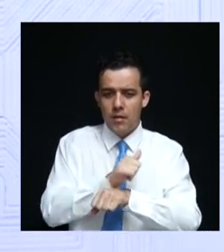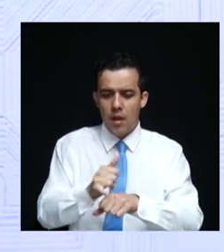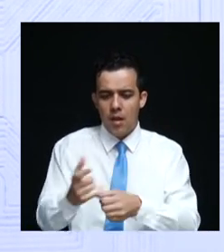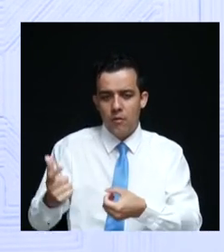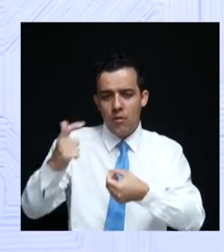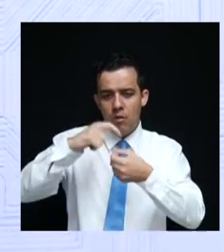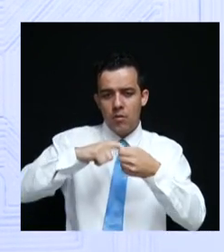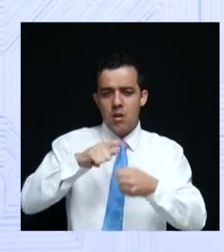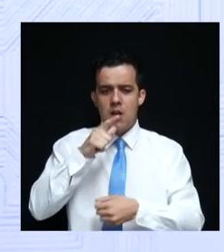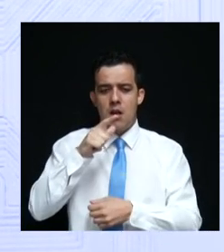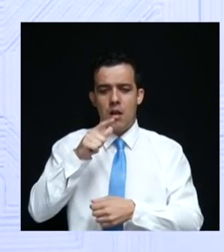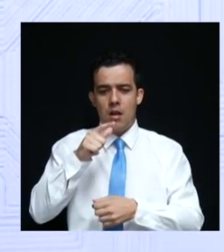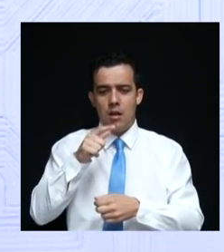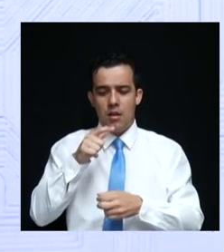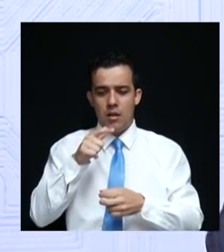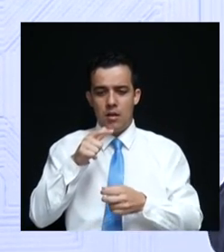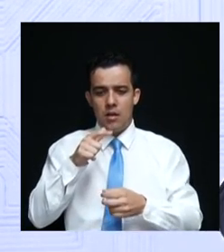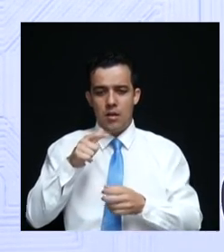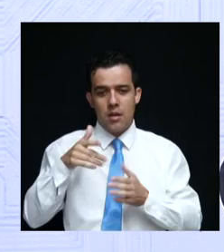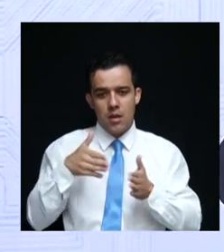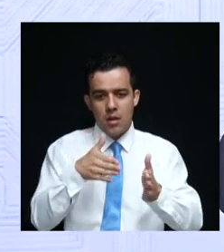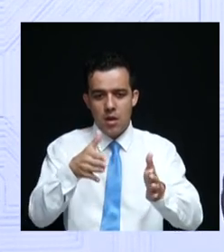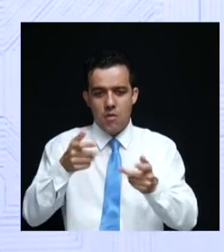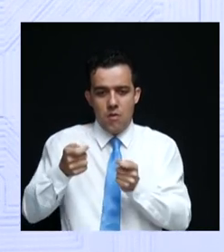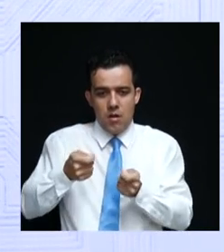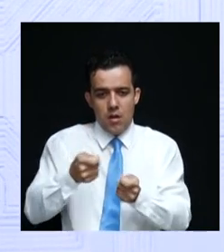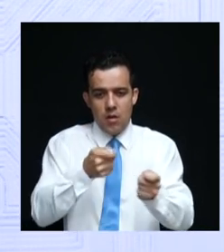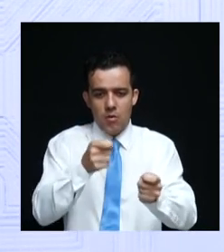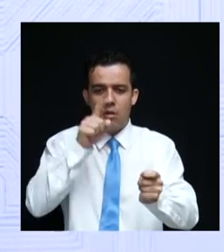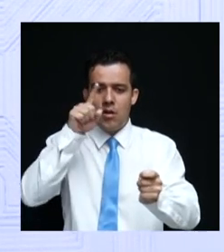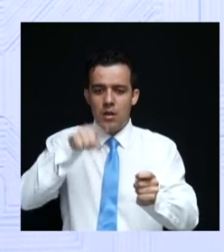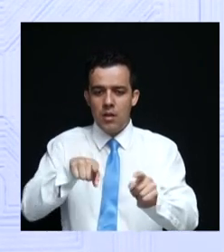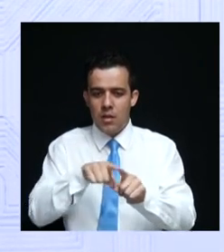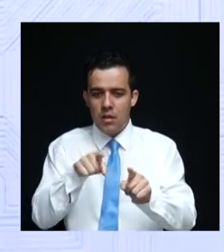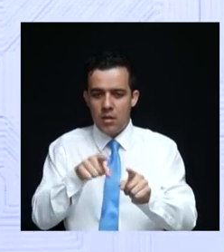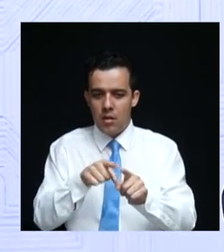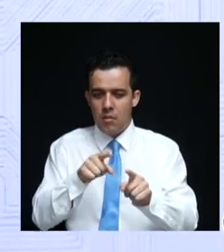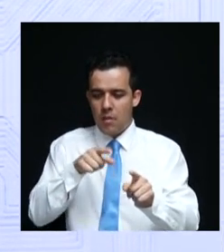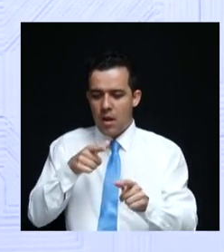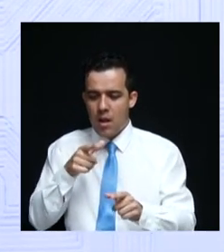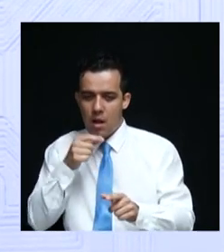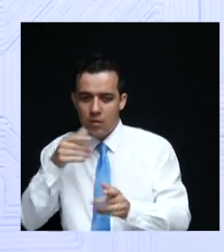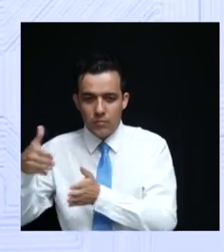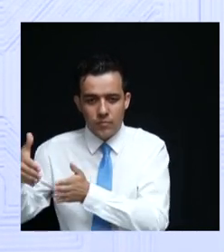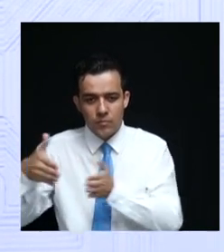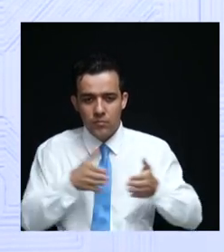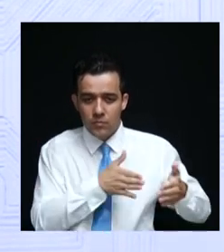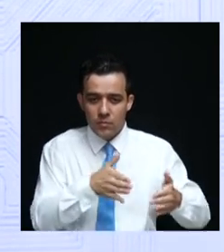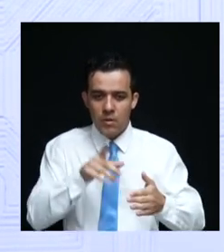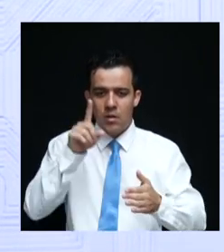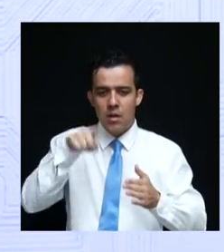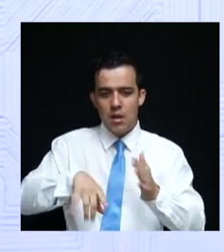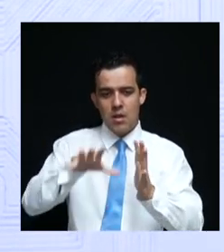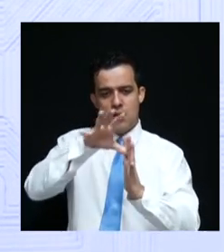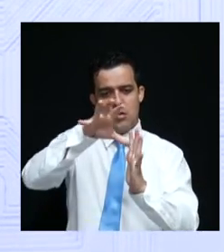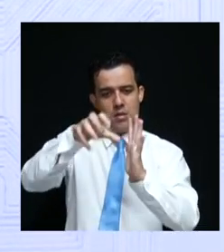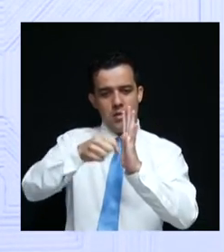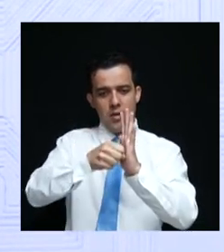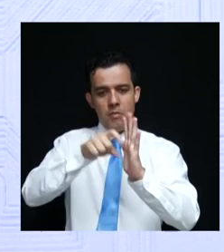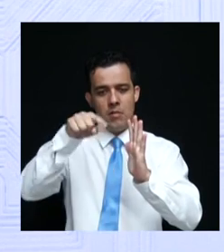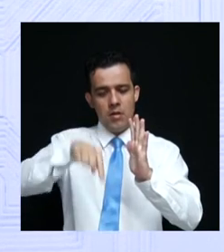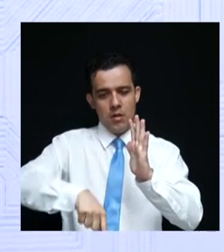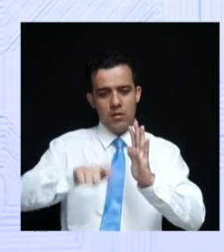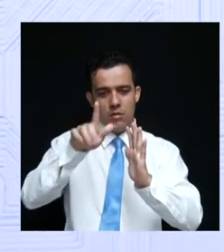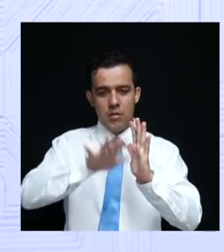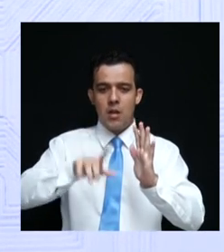Araguaia e seus afluentes. Como sendo uma referência daquilo que é símbolo no Estado de Goiás, que